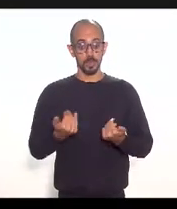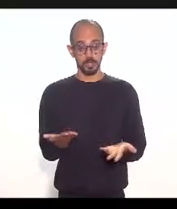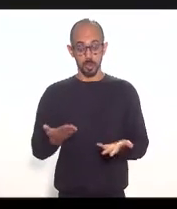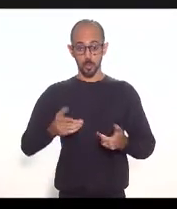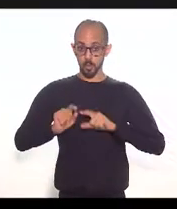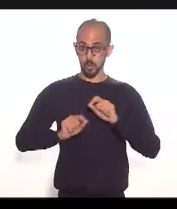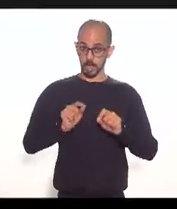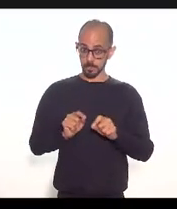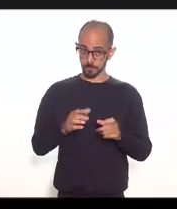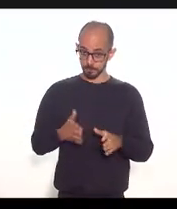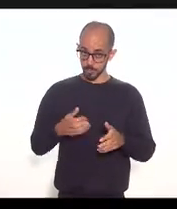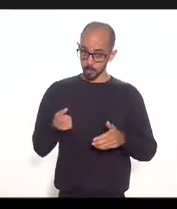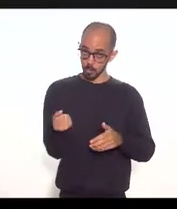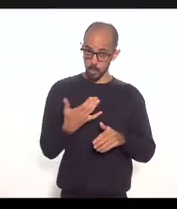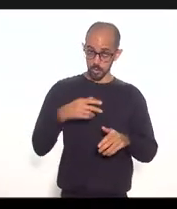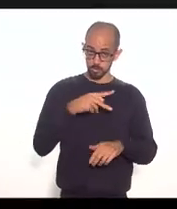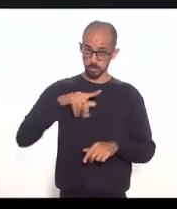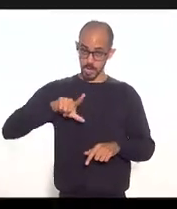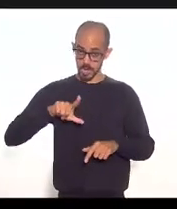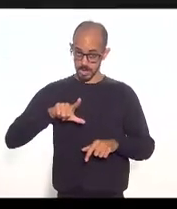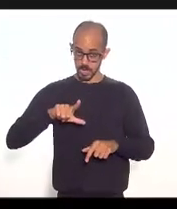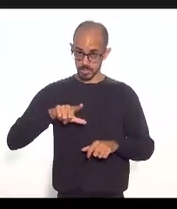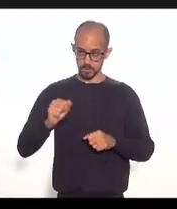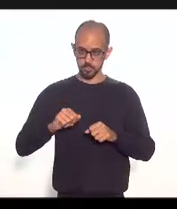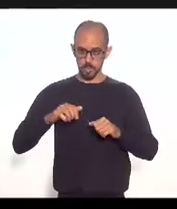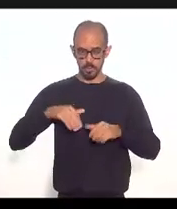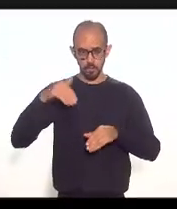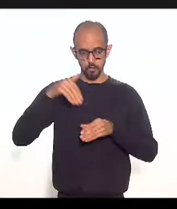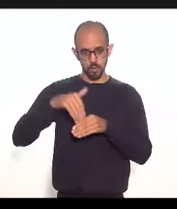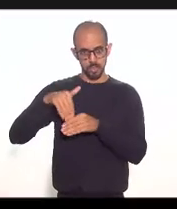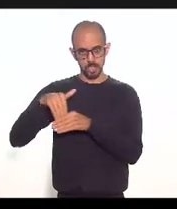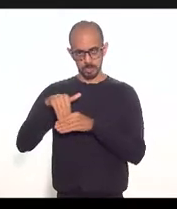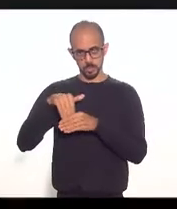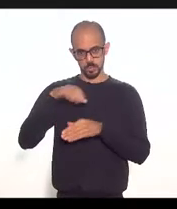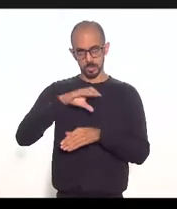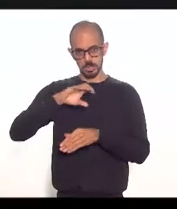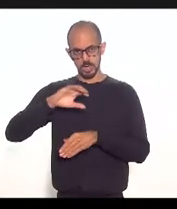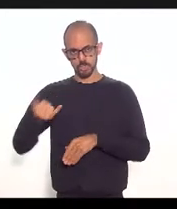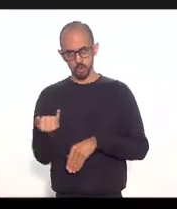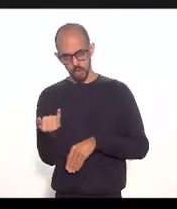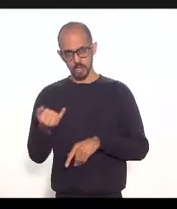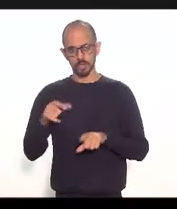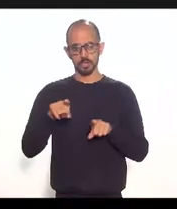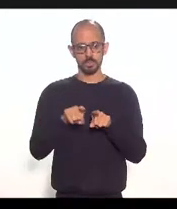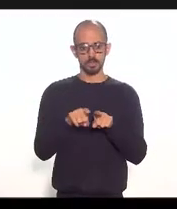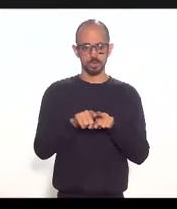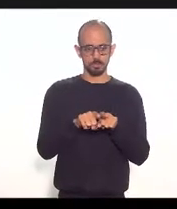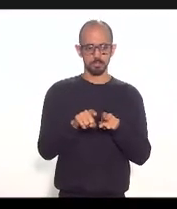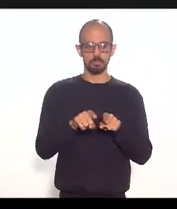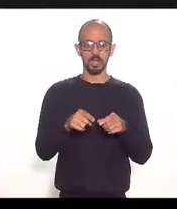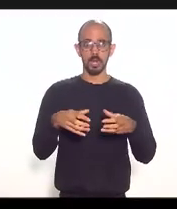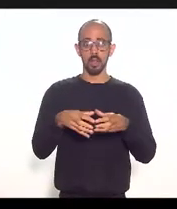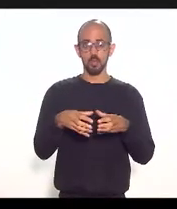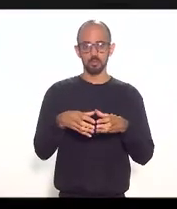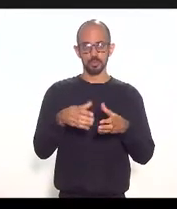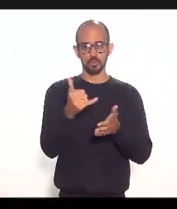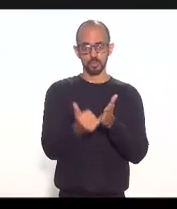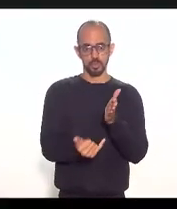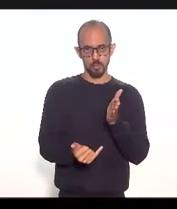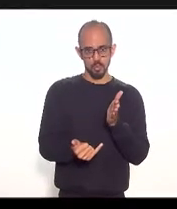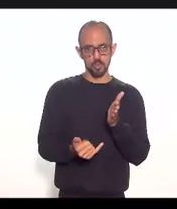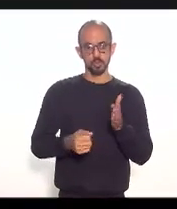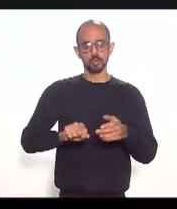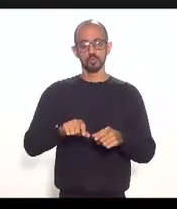esse projeto foi à pauta, tanto na Comissão de Constituição e Justiça quanto na tributação, duas